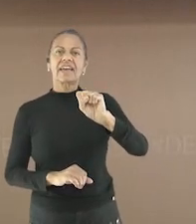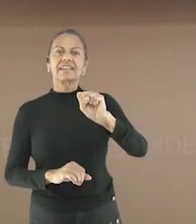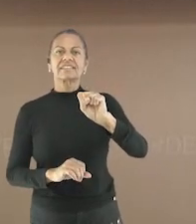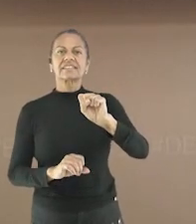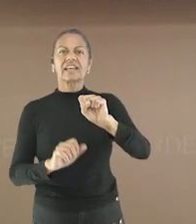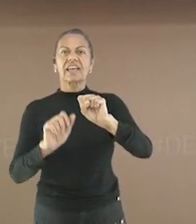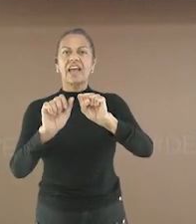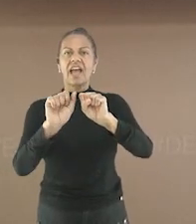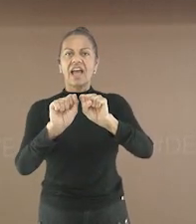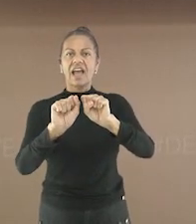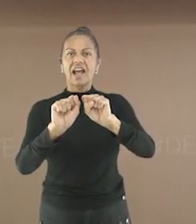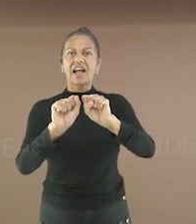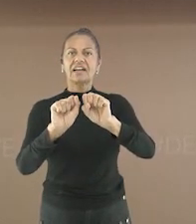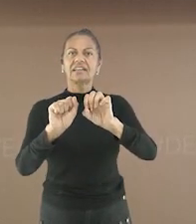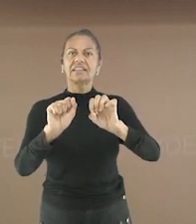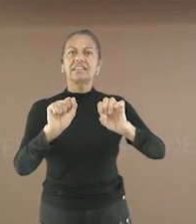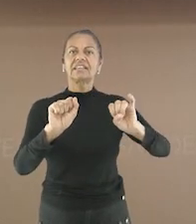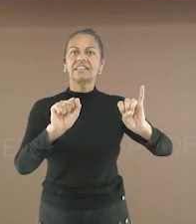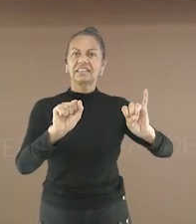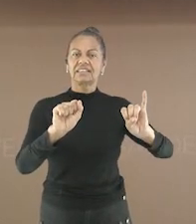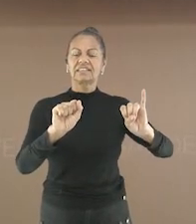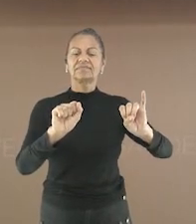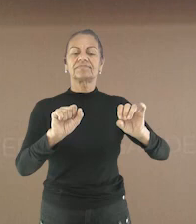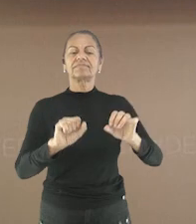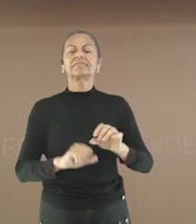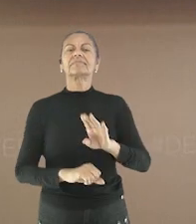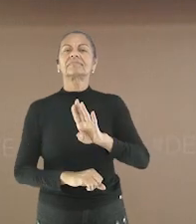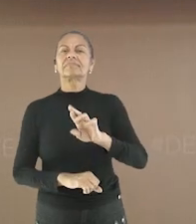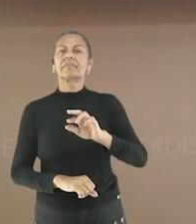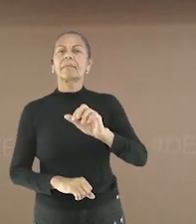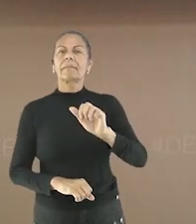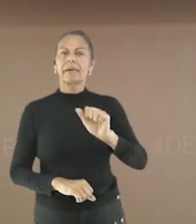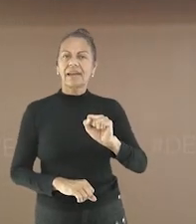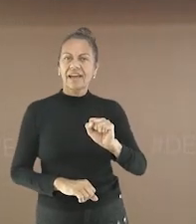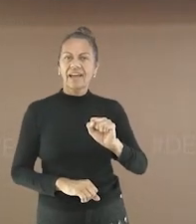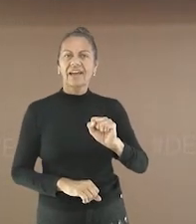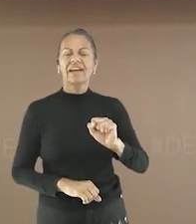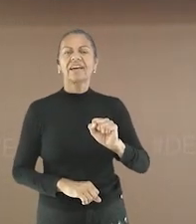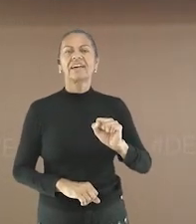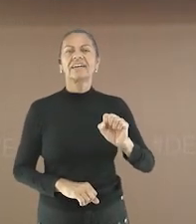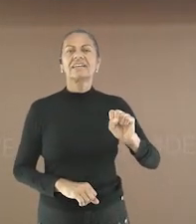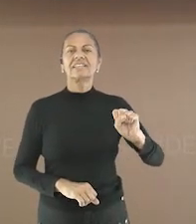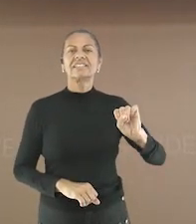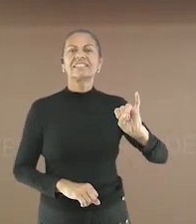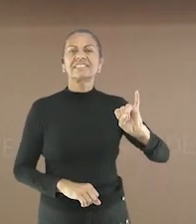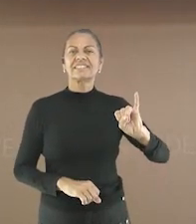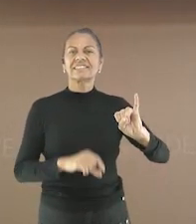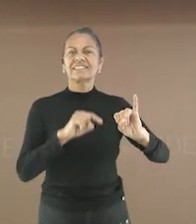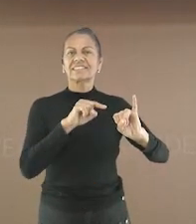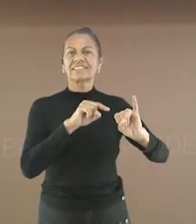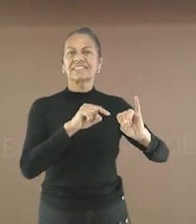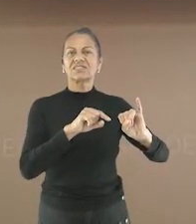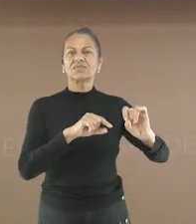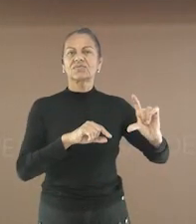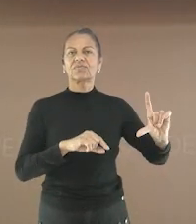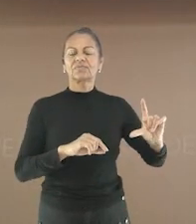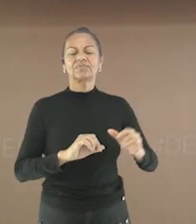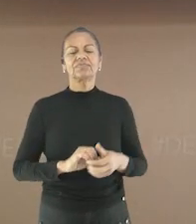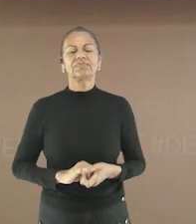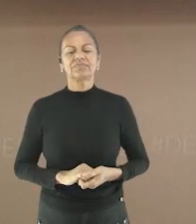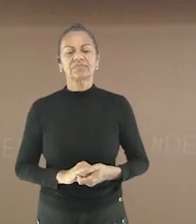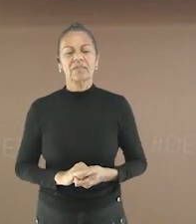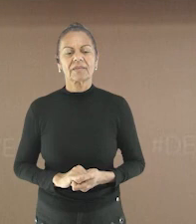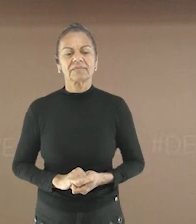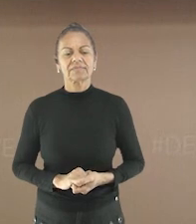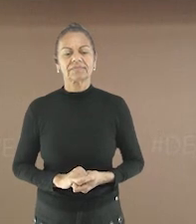letra S está entre as vogais A e I Já na palavra Brasil Também ocorre isso A letra S